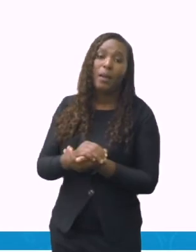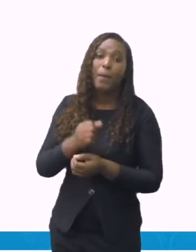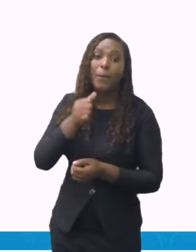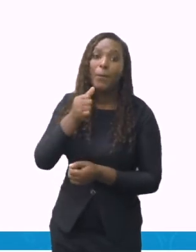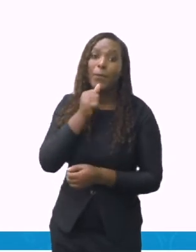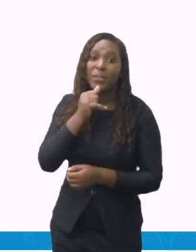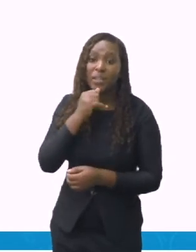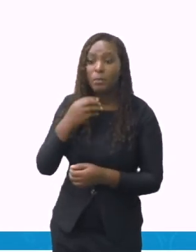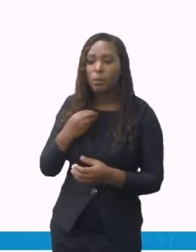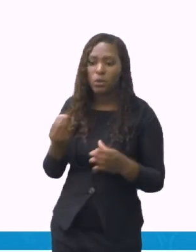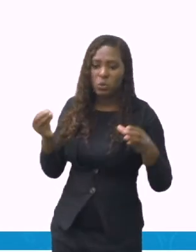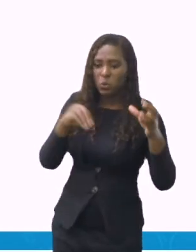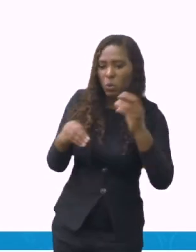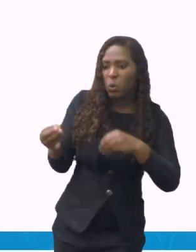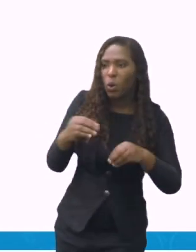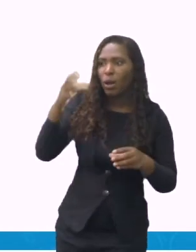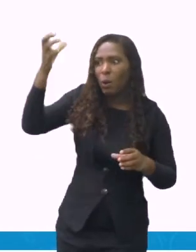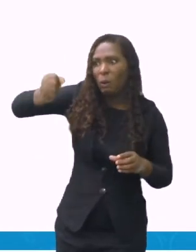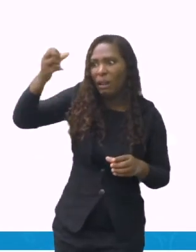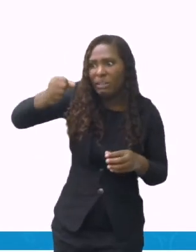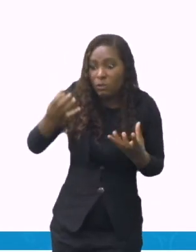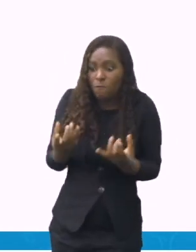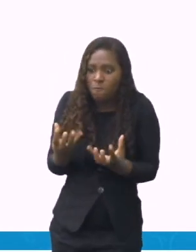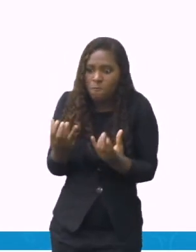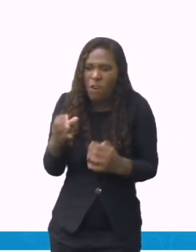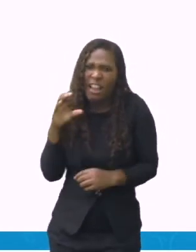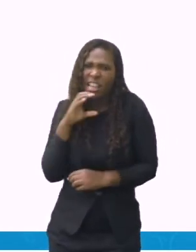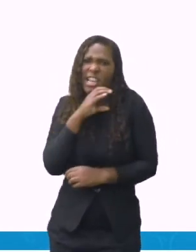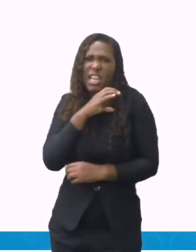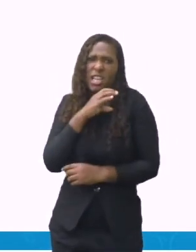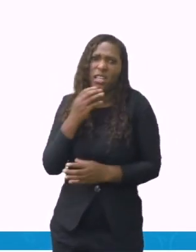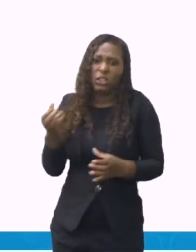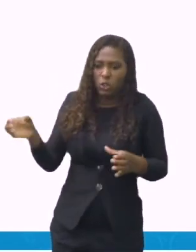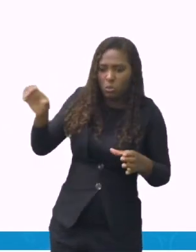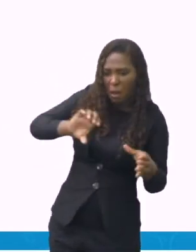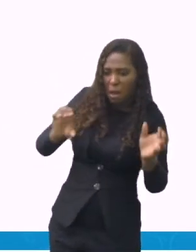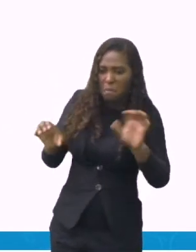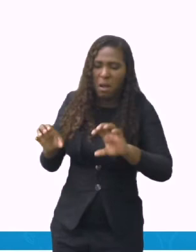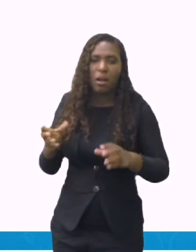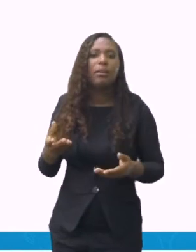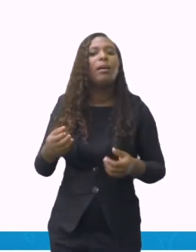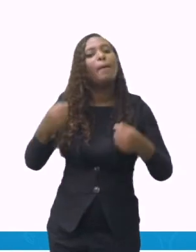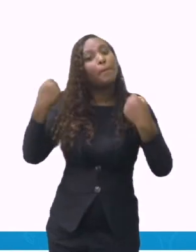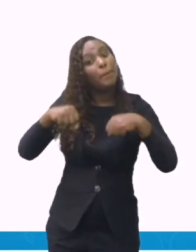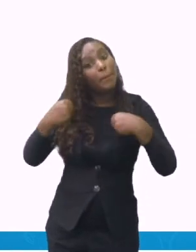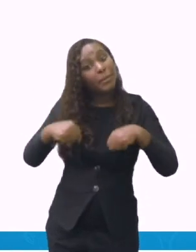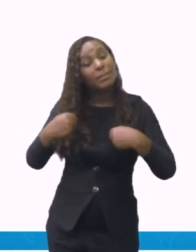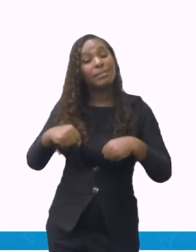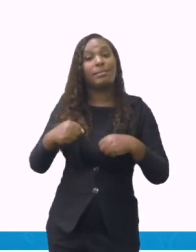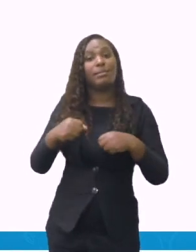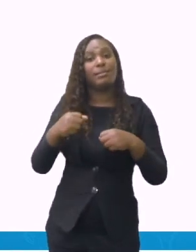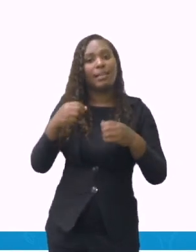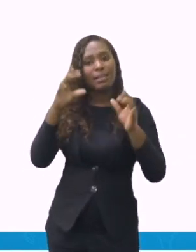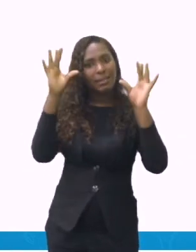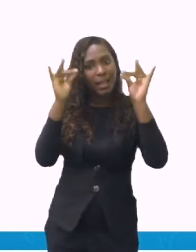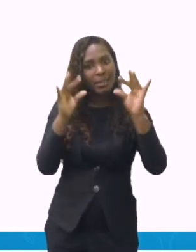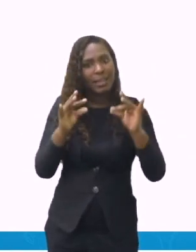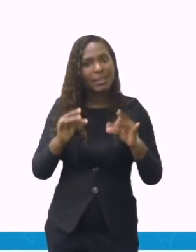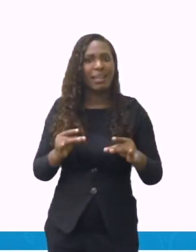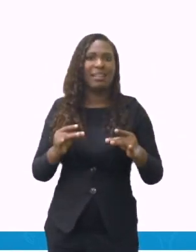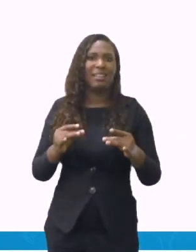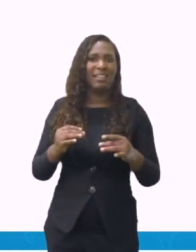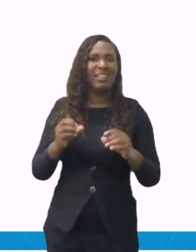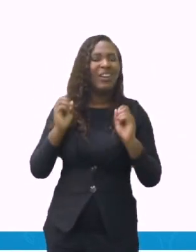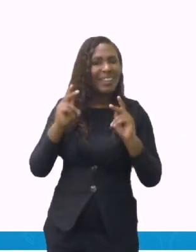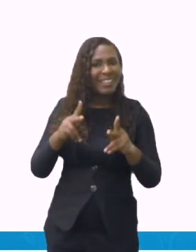E aí, por isso, olha lá, detalhar como os ingredientes devem estar. Se não, eu não sei.